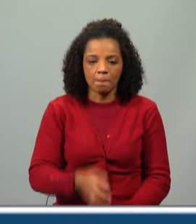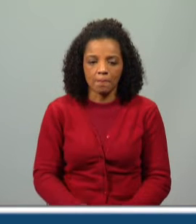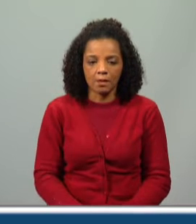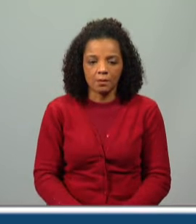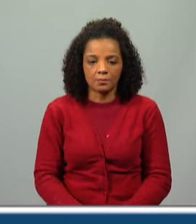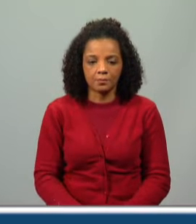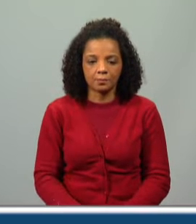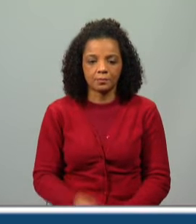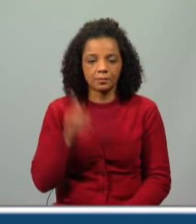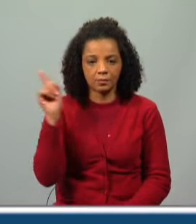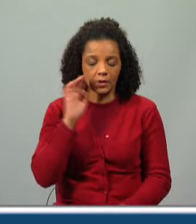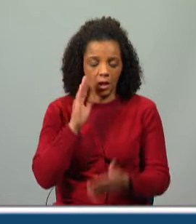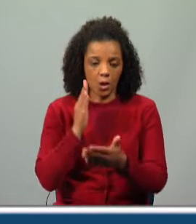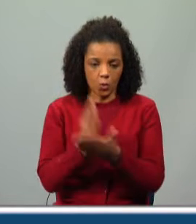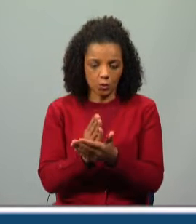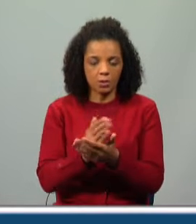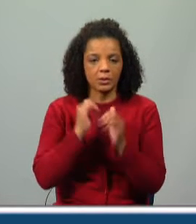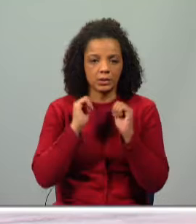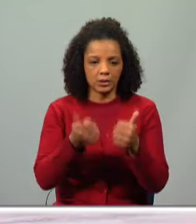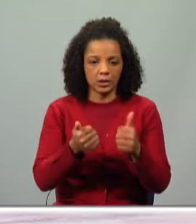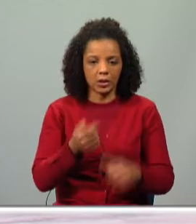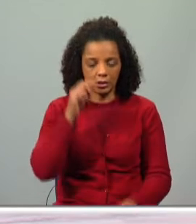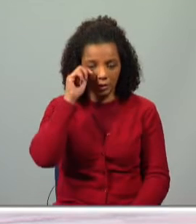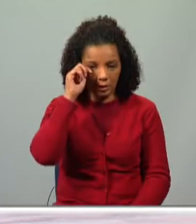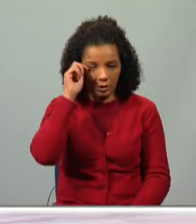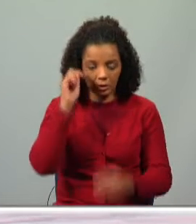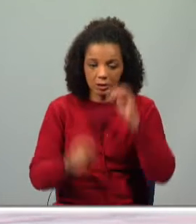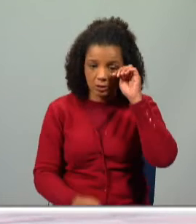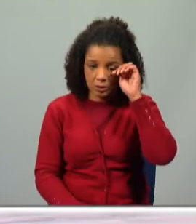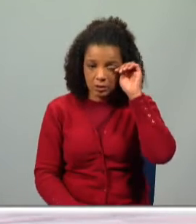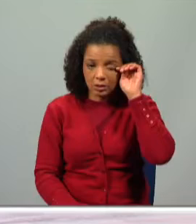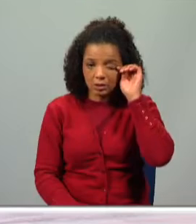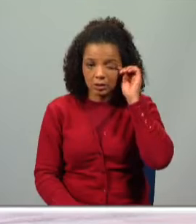Portanto, é esta a última opção, a opção correta.